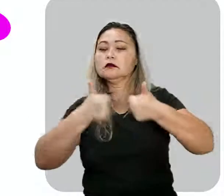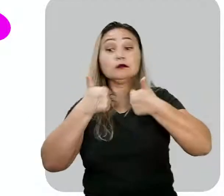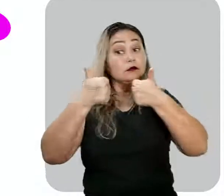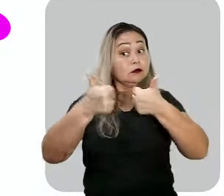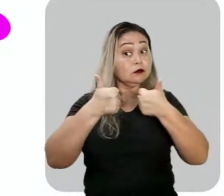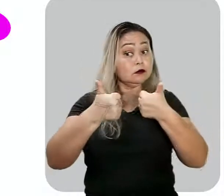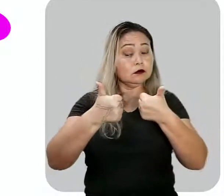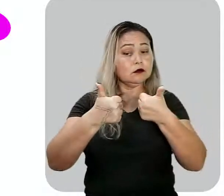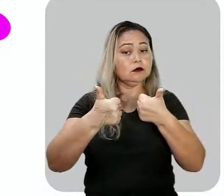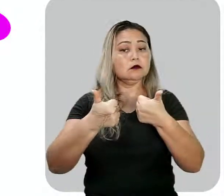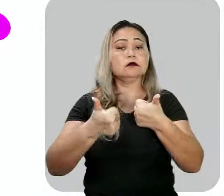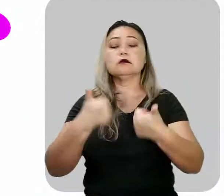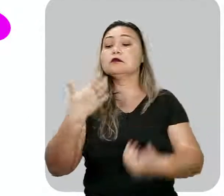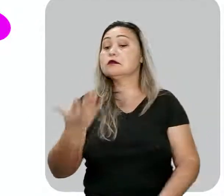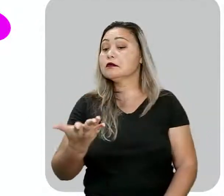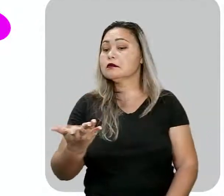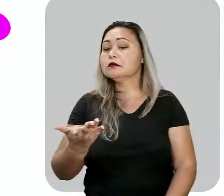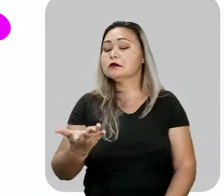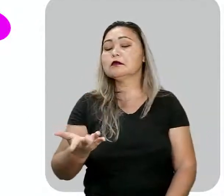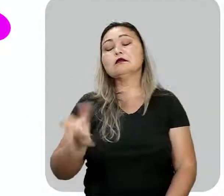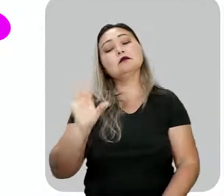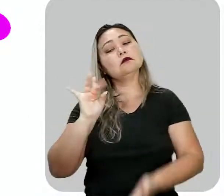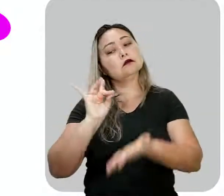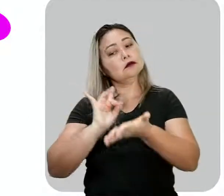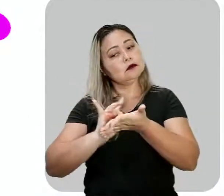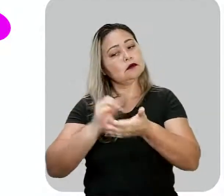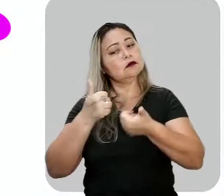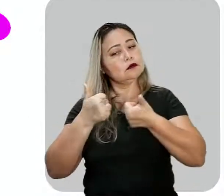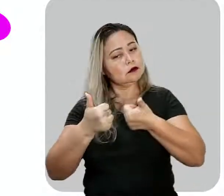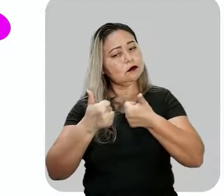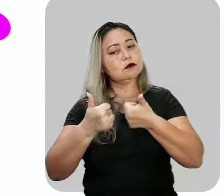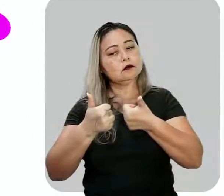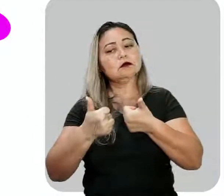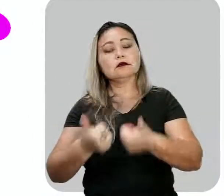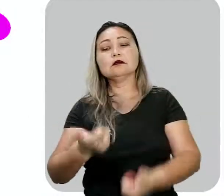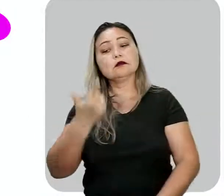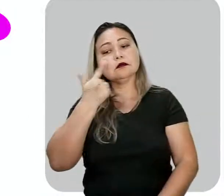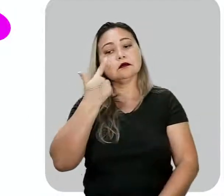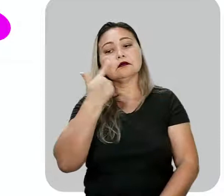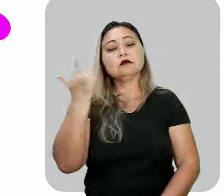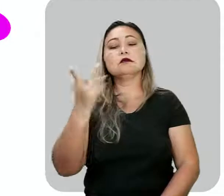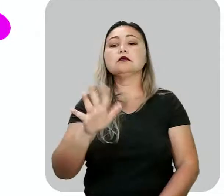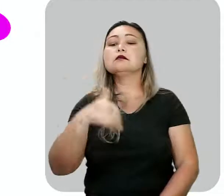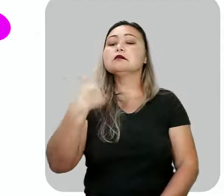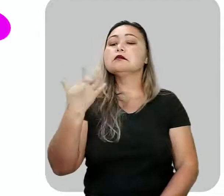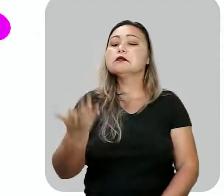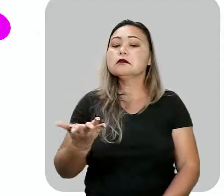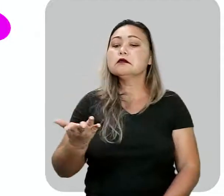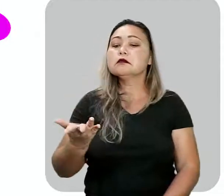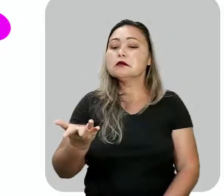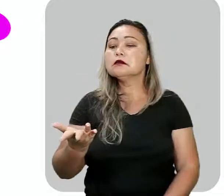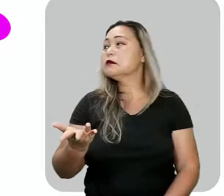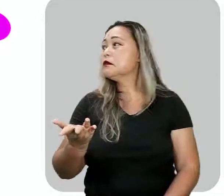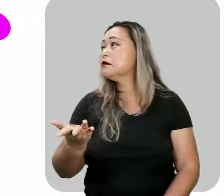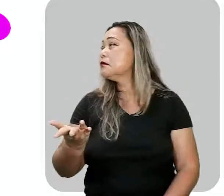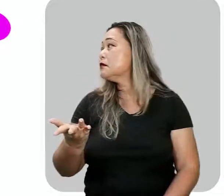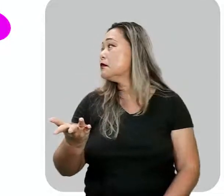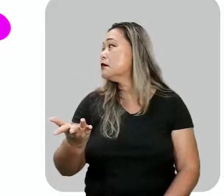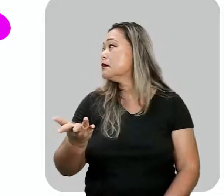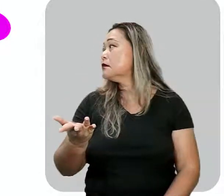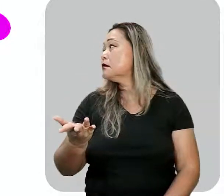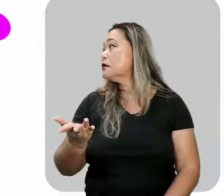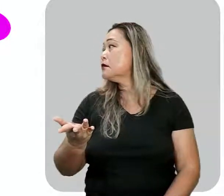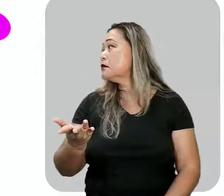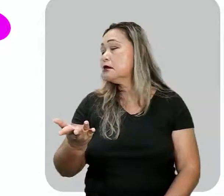positividade? Com certeza, Moura, né? Vamos ver lá qual é qual